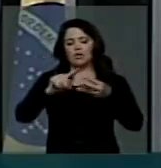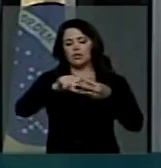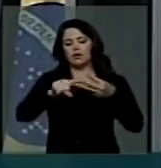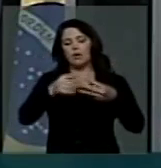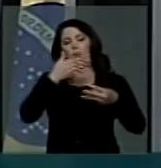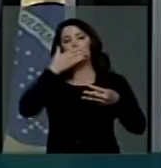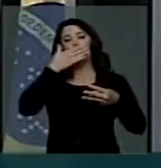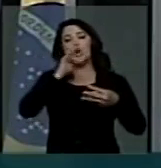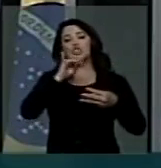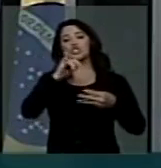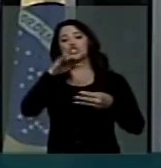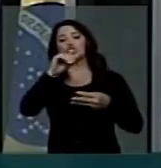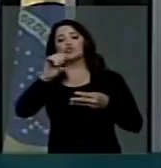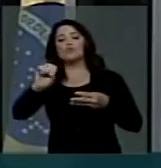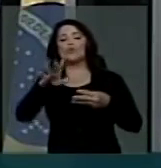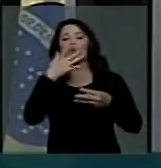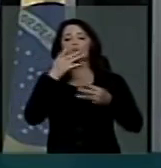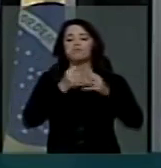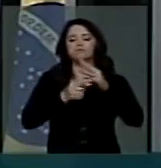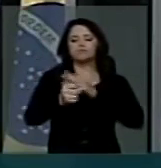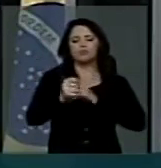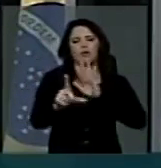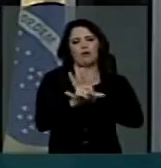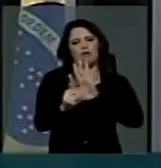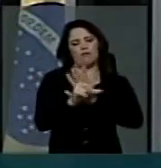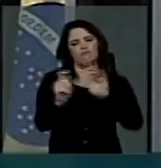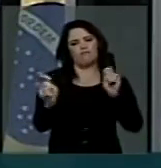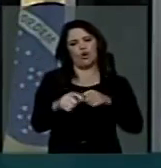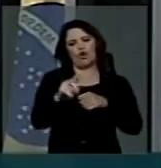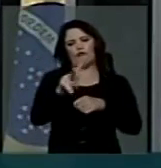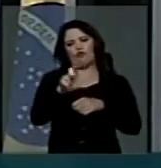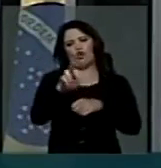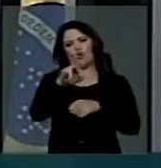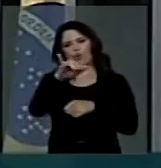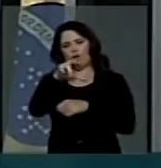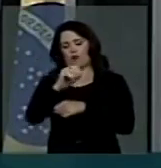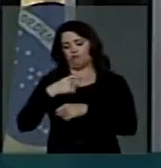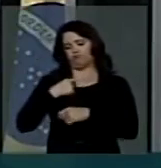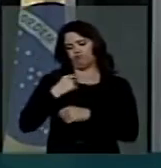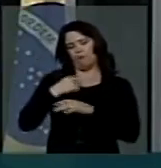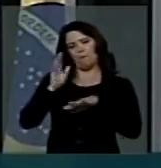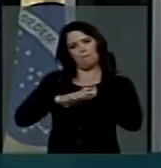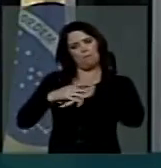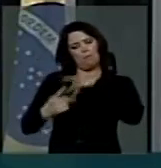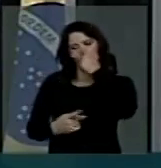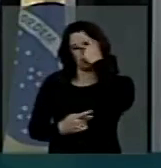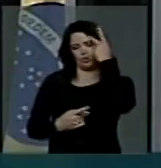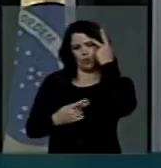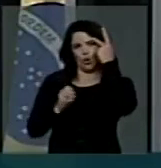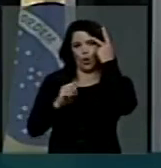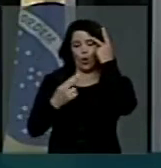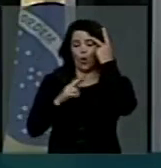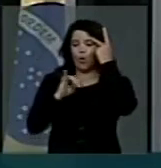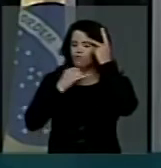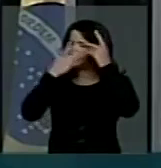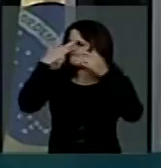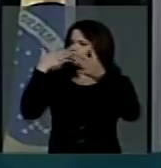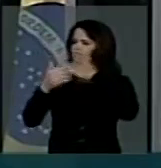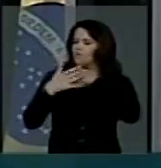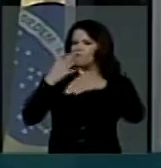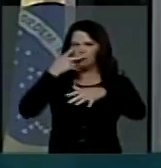tipos de internação previstos na legislação, voluntária, involuntária e compulsória. A internação